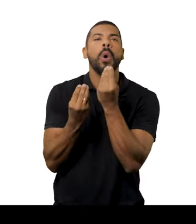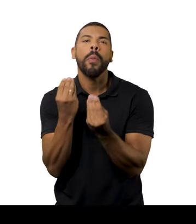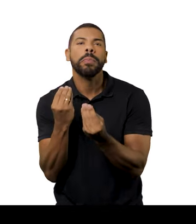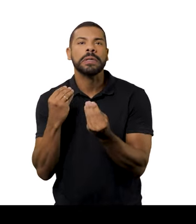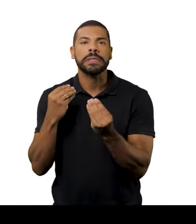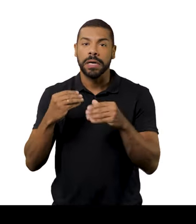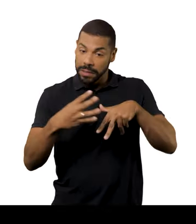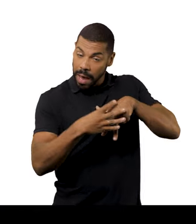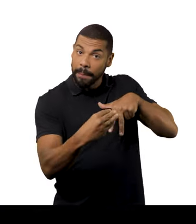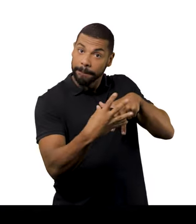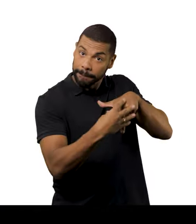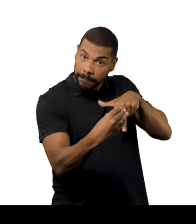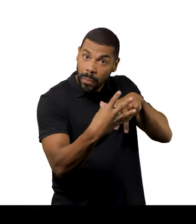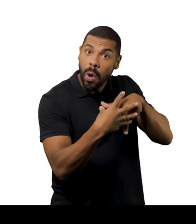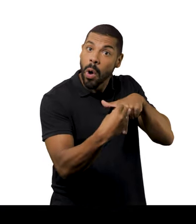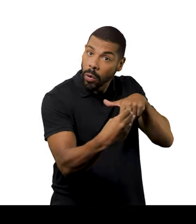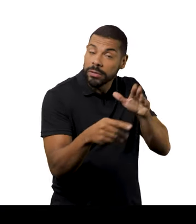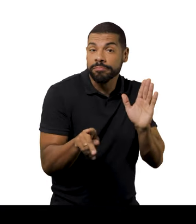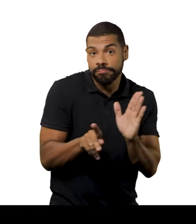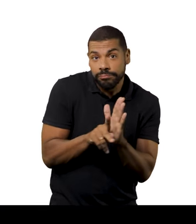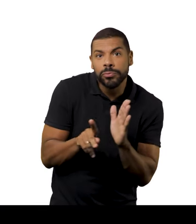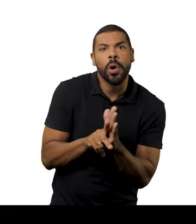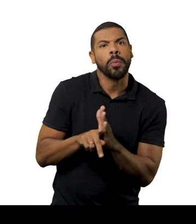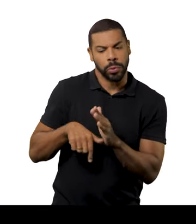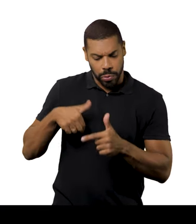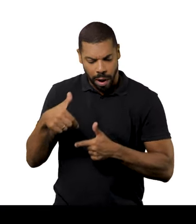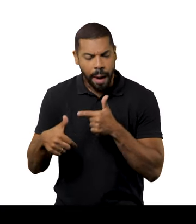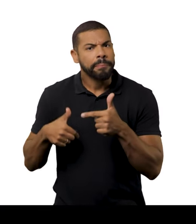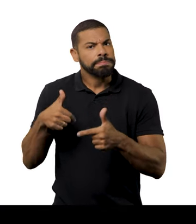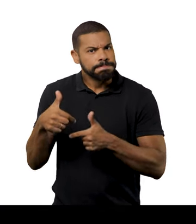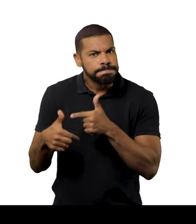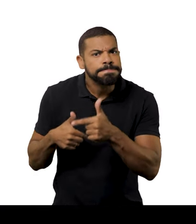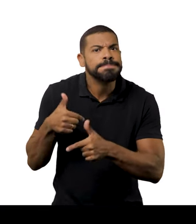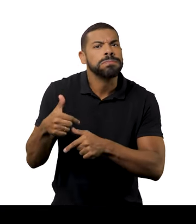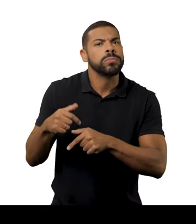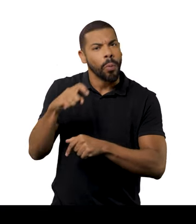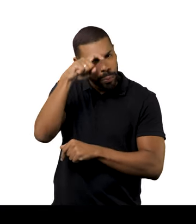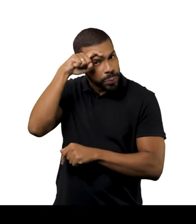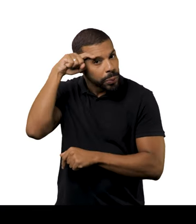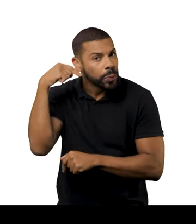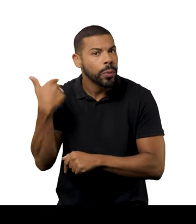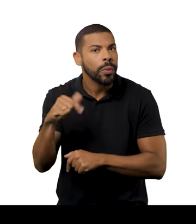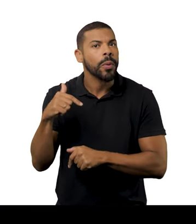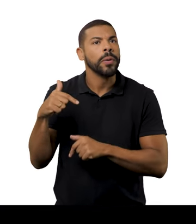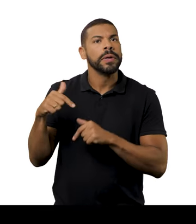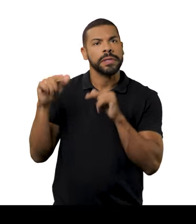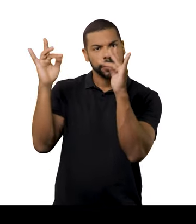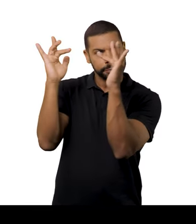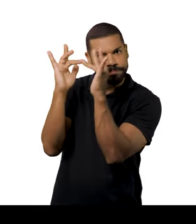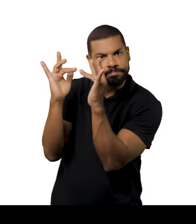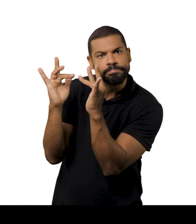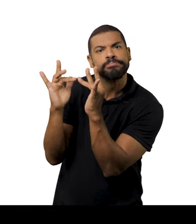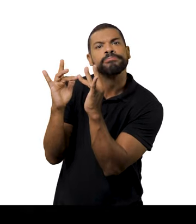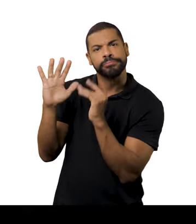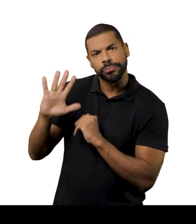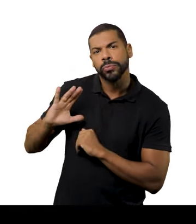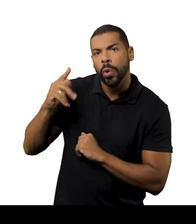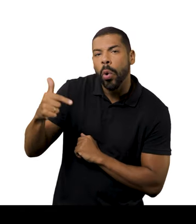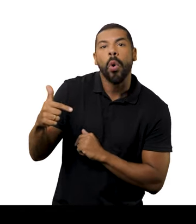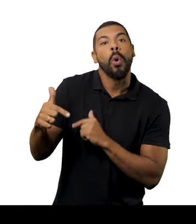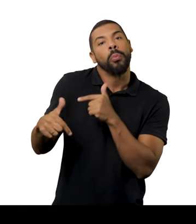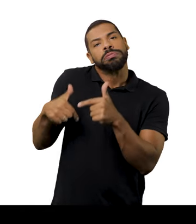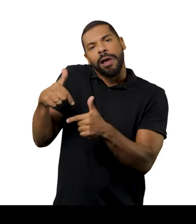à questão de moda mesmo, como tem relação com formas de trabalho análogos ao trabalho escravo.